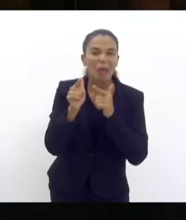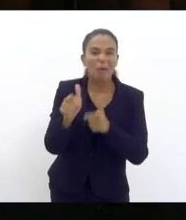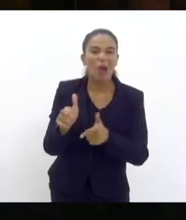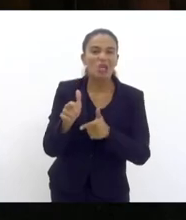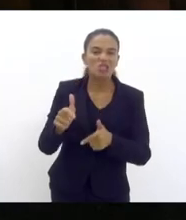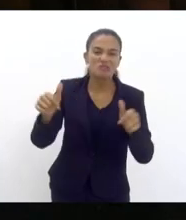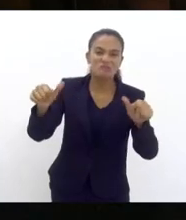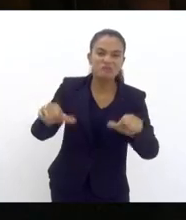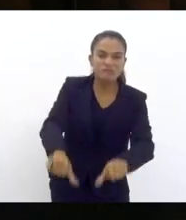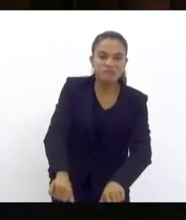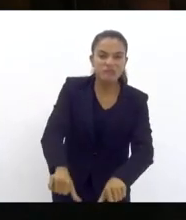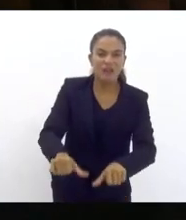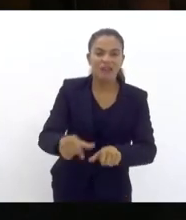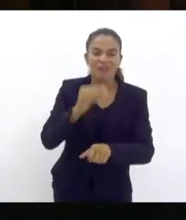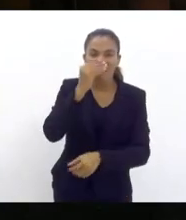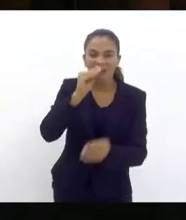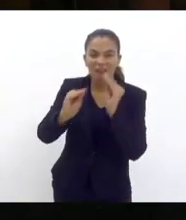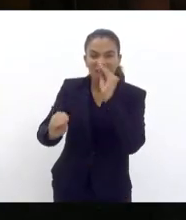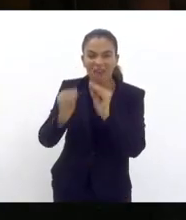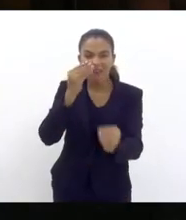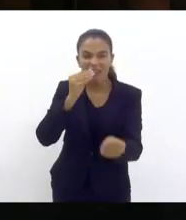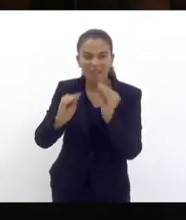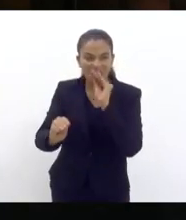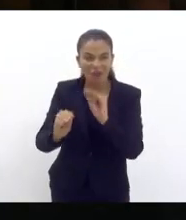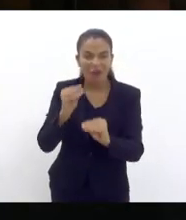que ignora um olhar